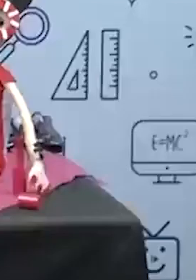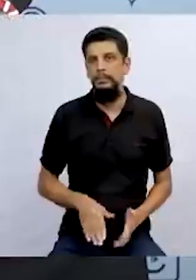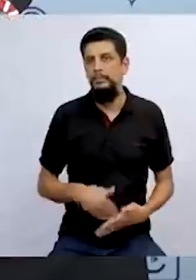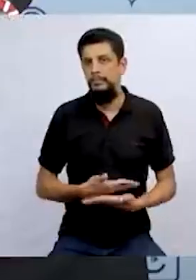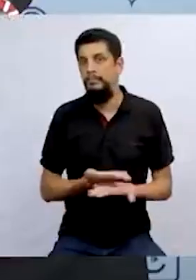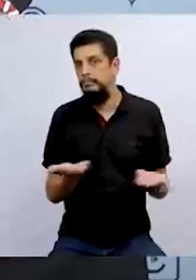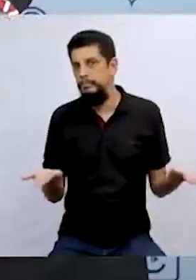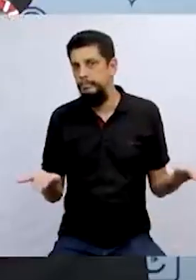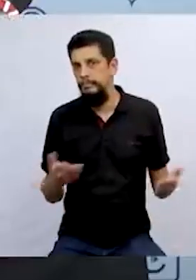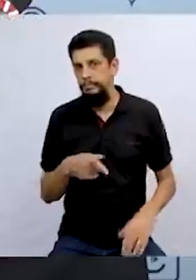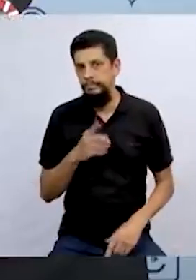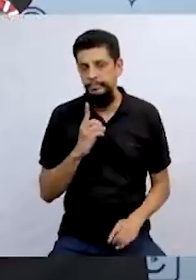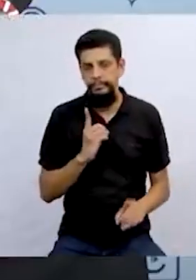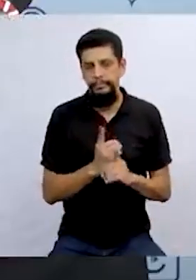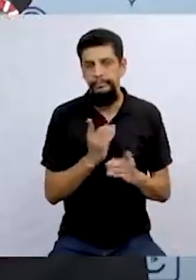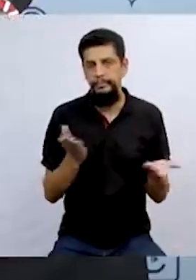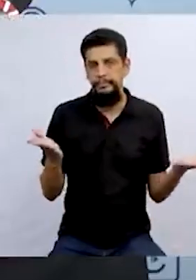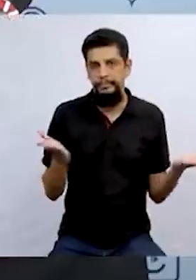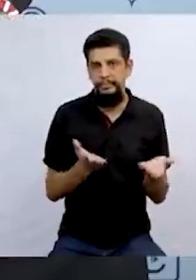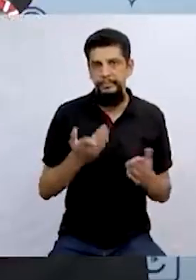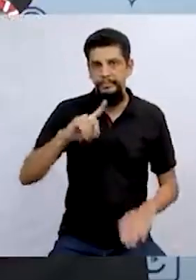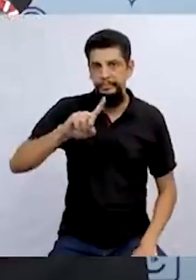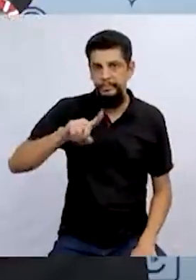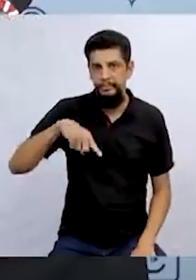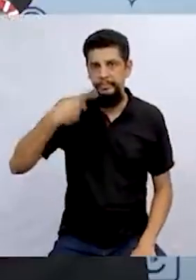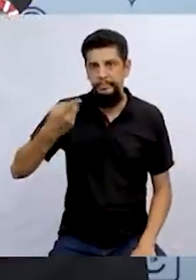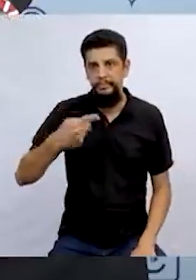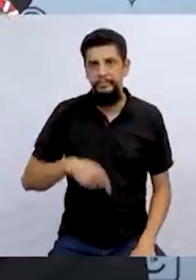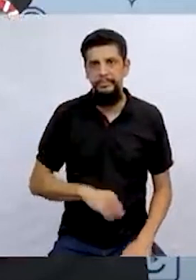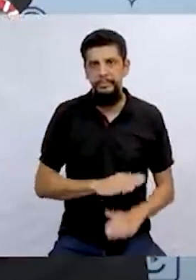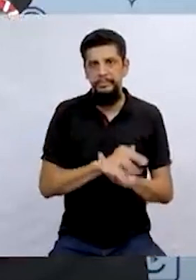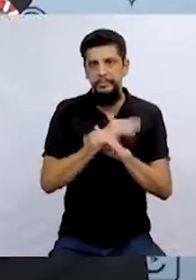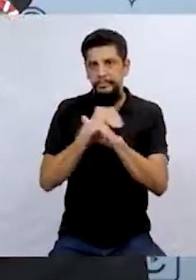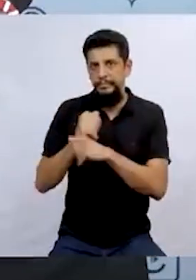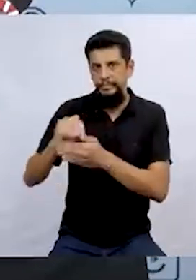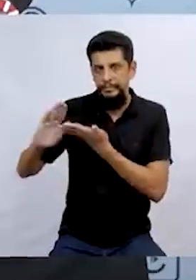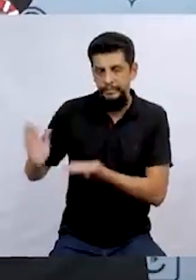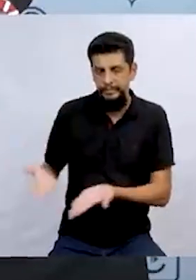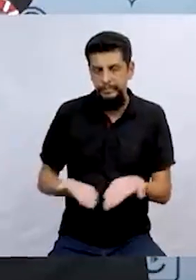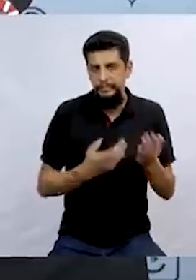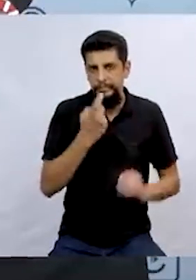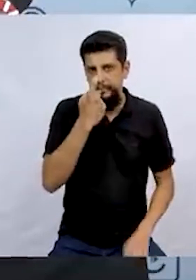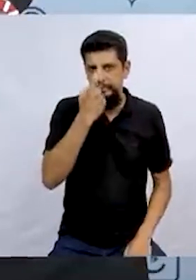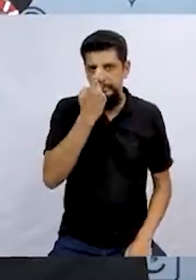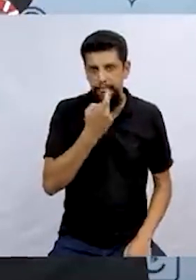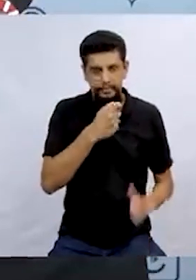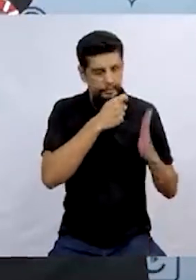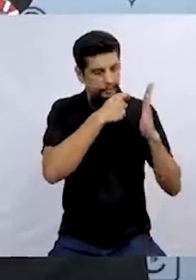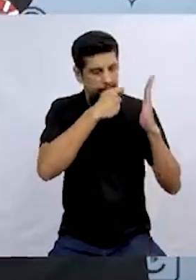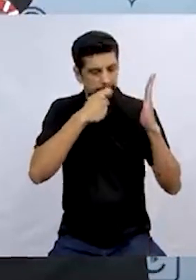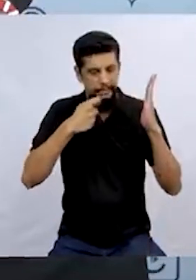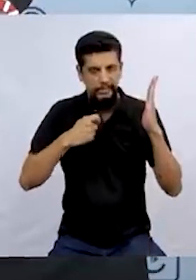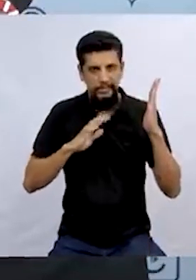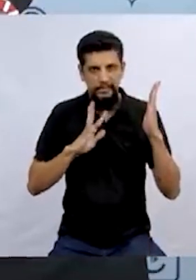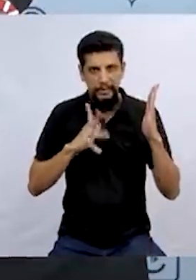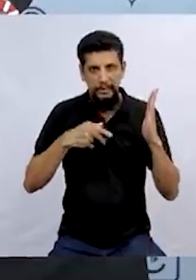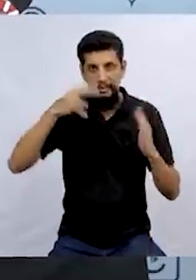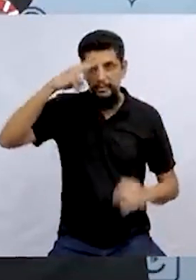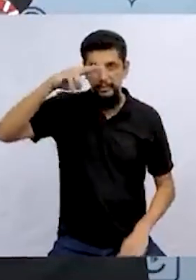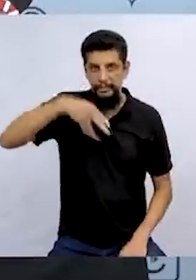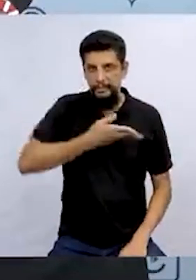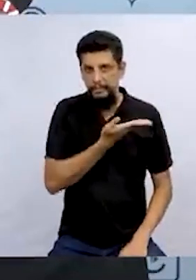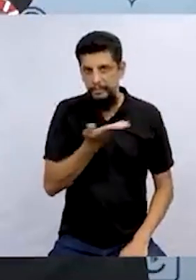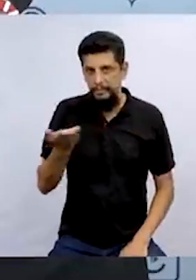E é isso. Eu te encontro agora em outros voos. Leve com você também a bruxa do batom borrado e todas as